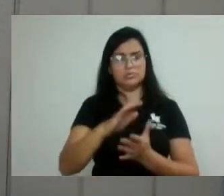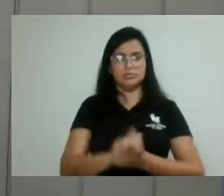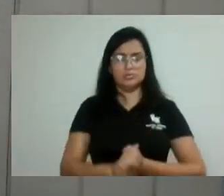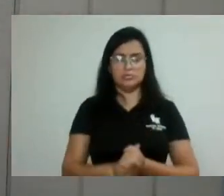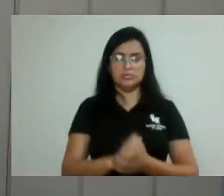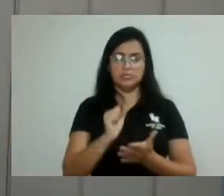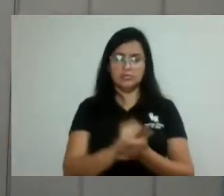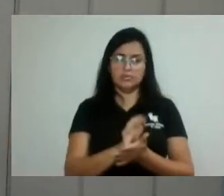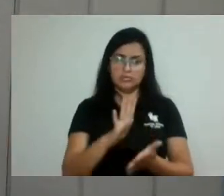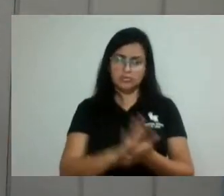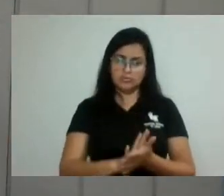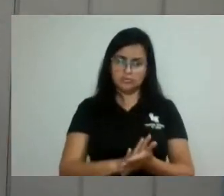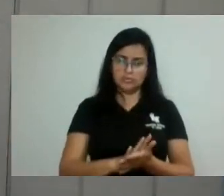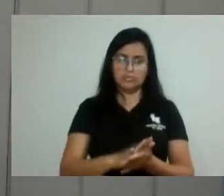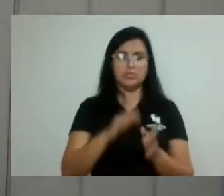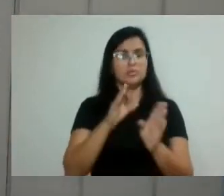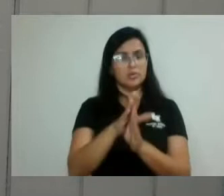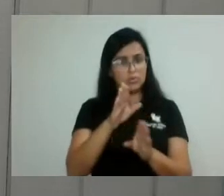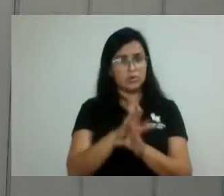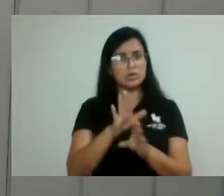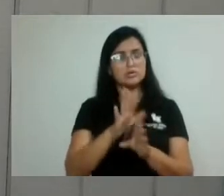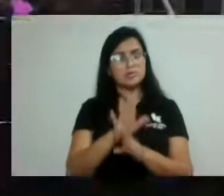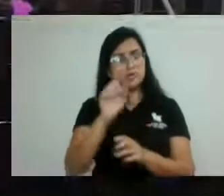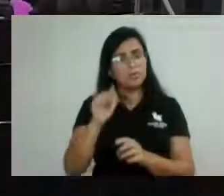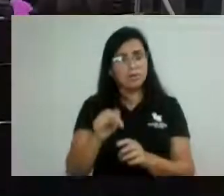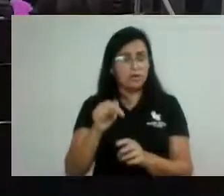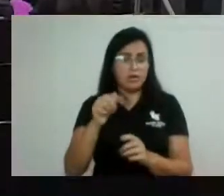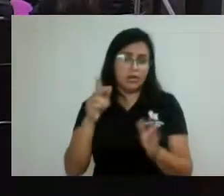mesmo para a ouvidoria. Nada além disso. Muito obrigado.